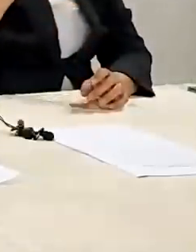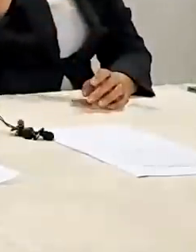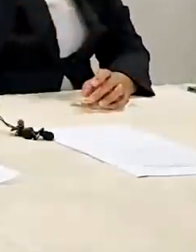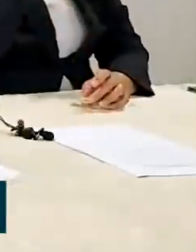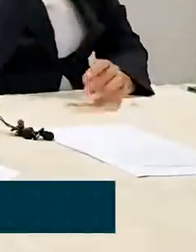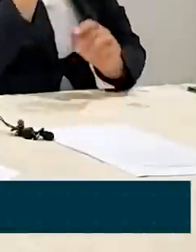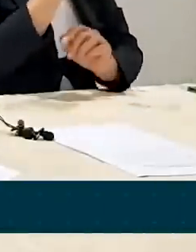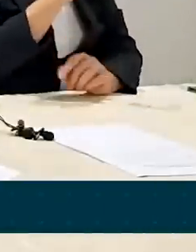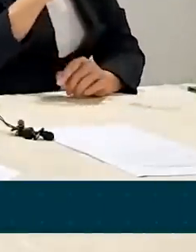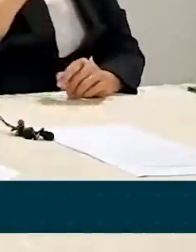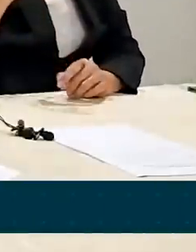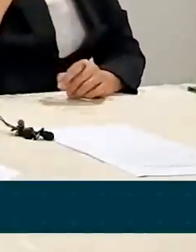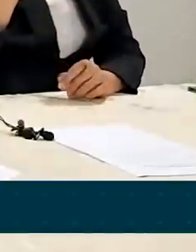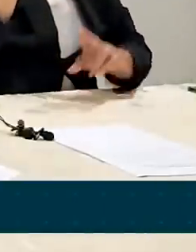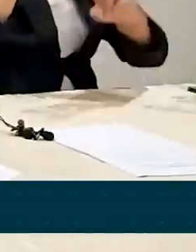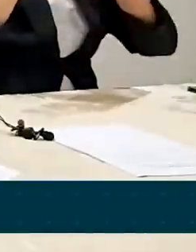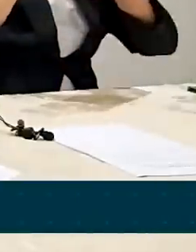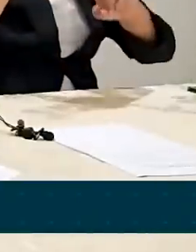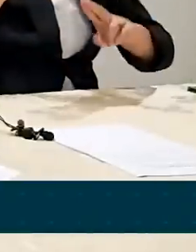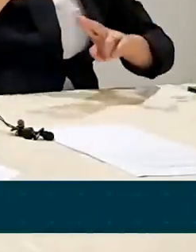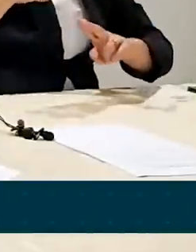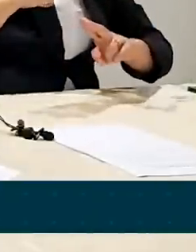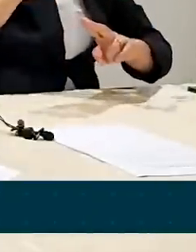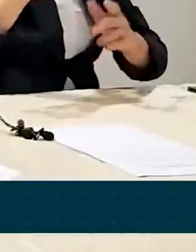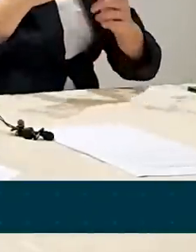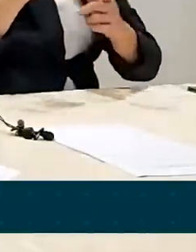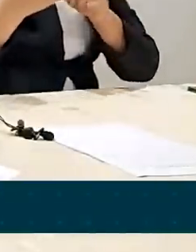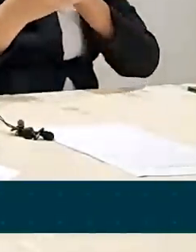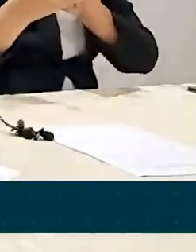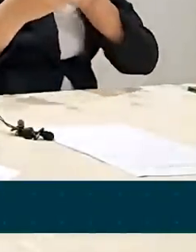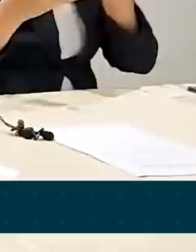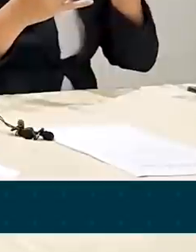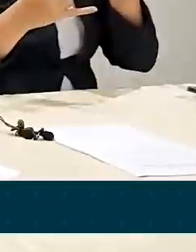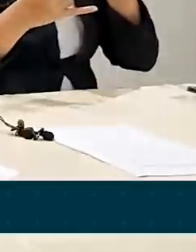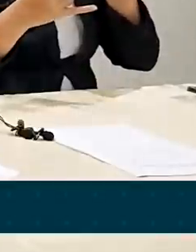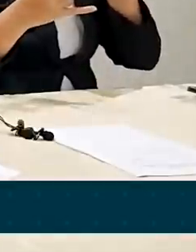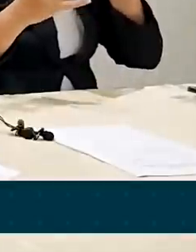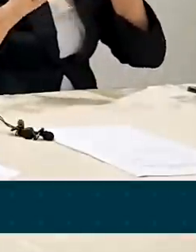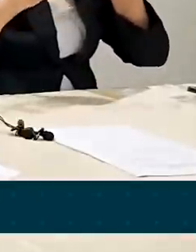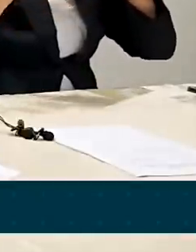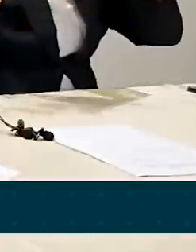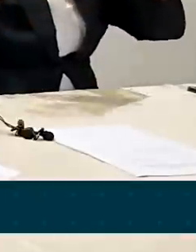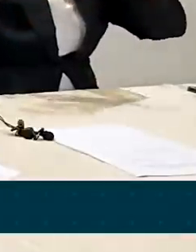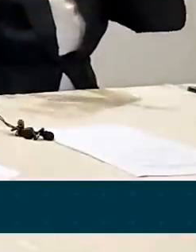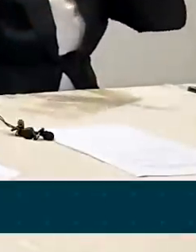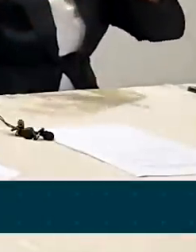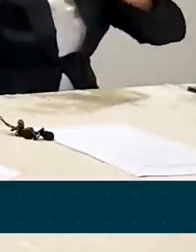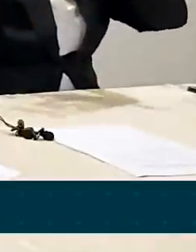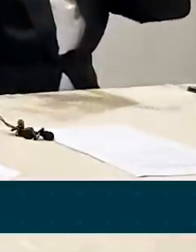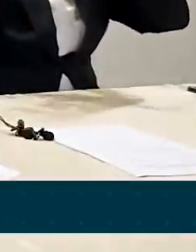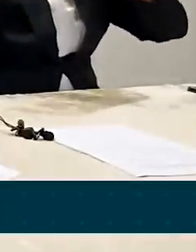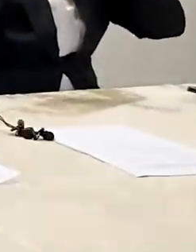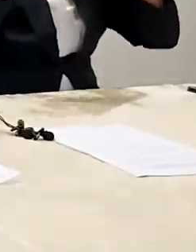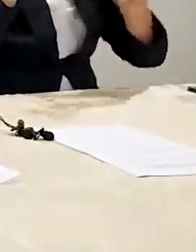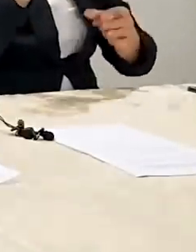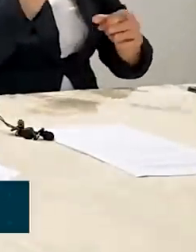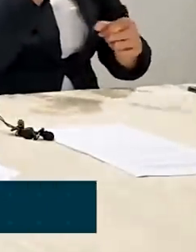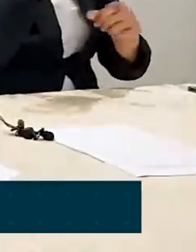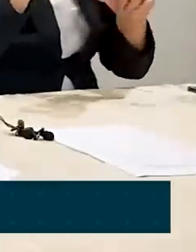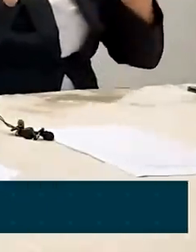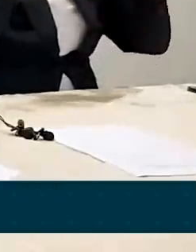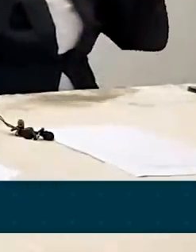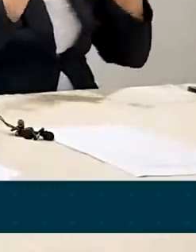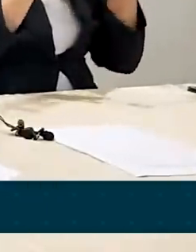tem uma atualização aonde nós pedimos uma foto da